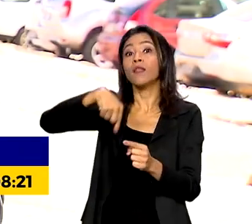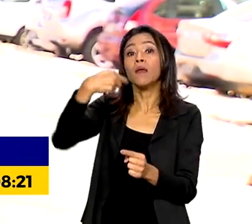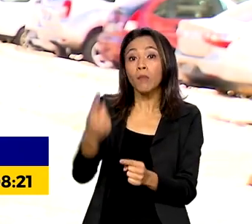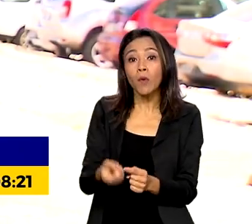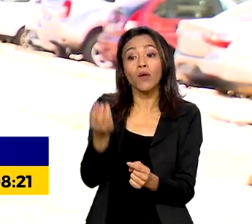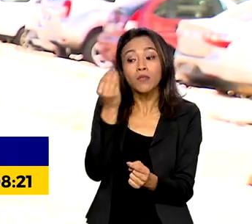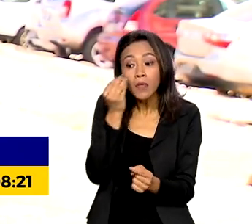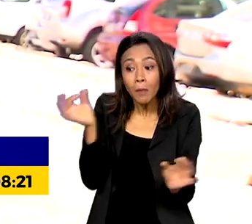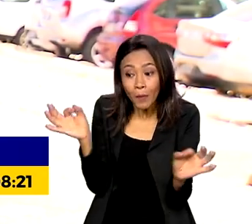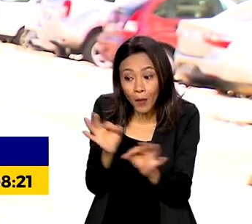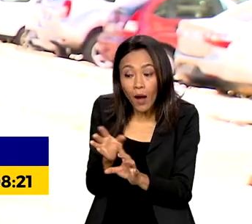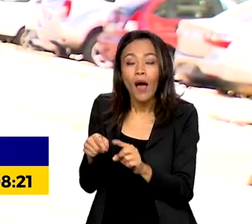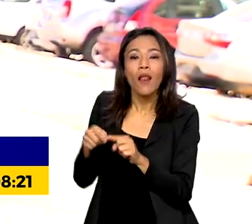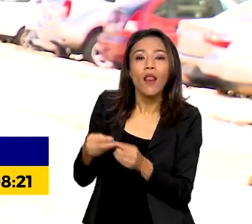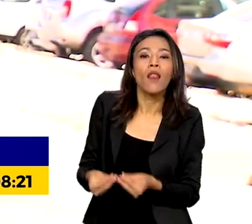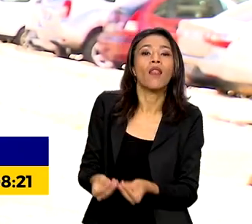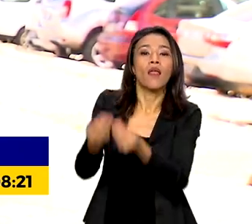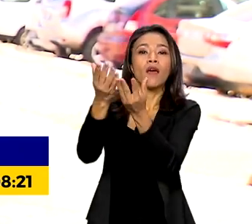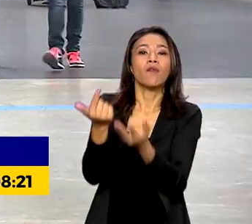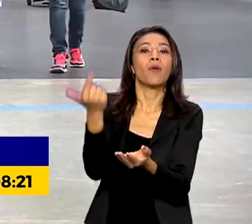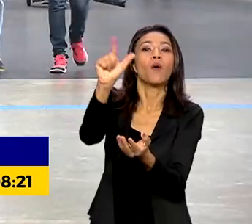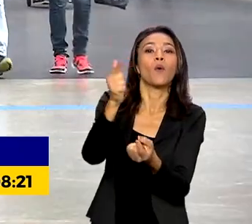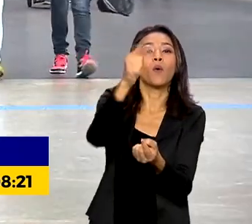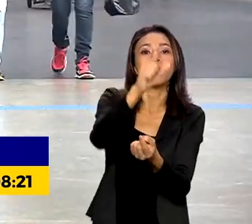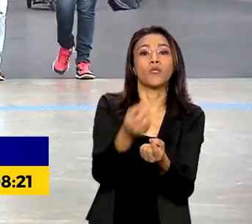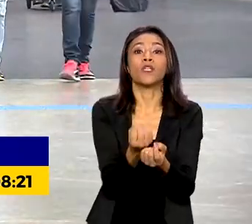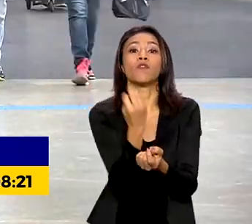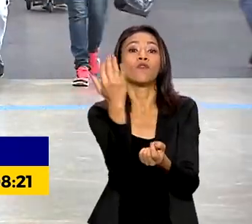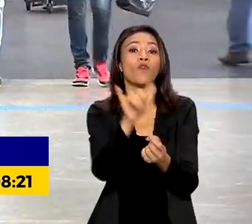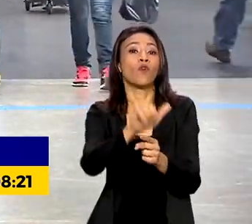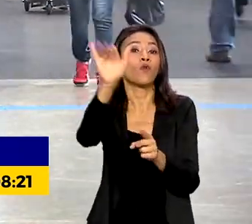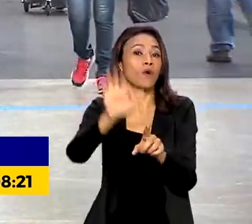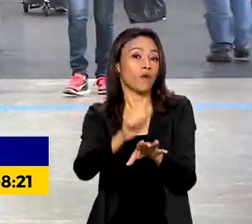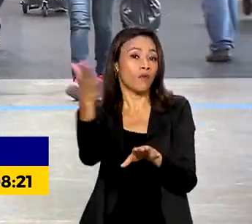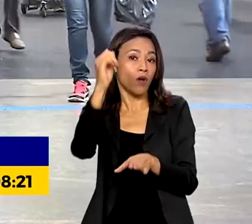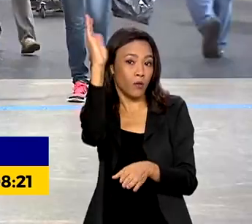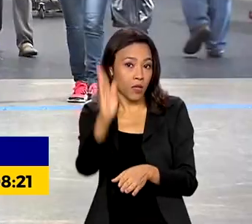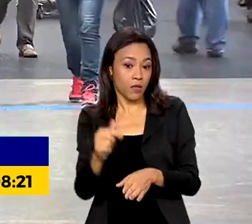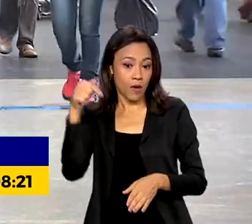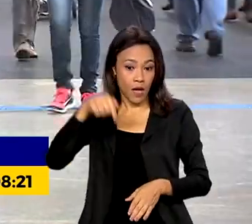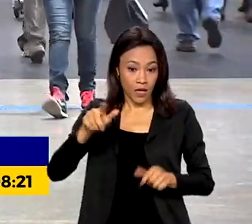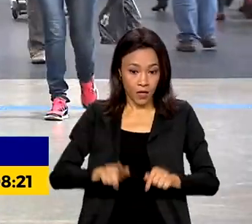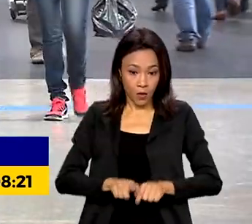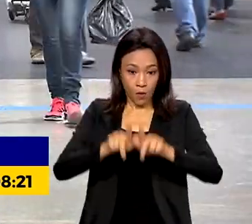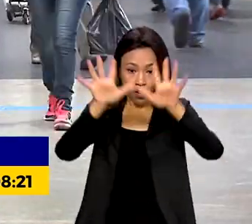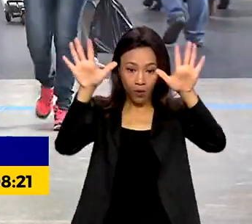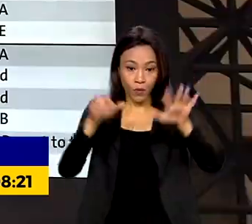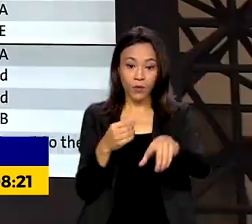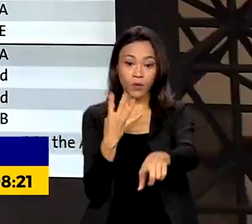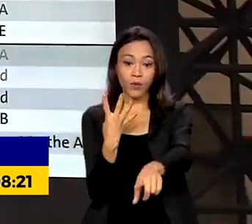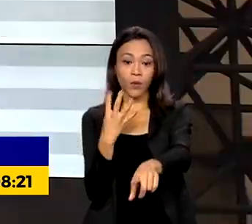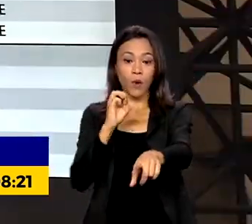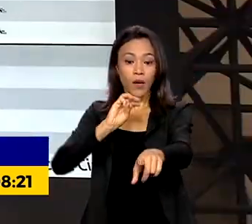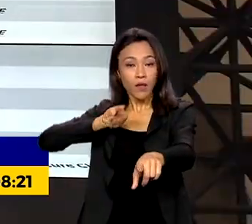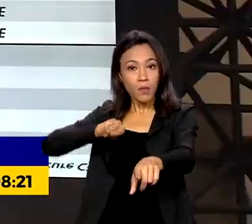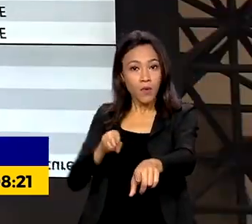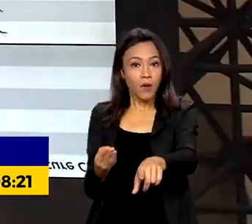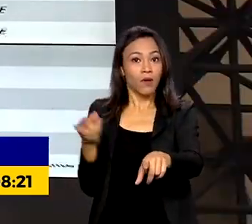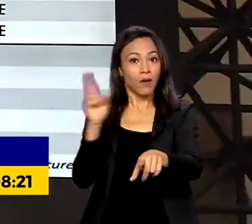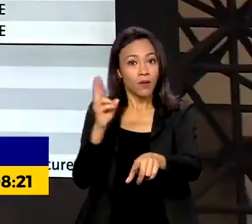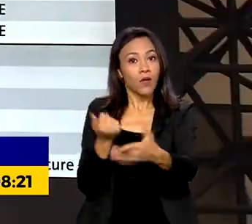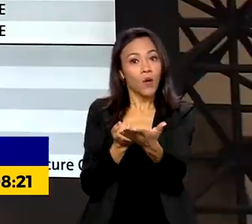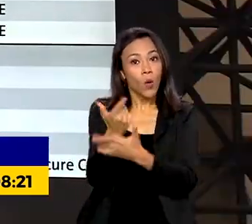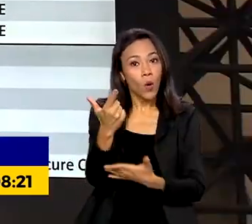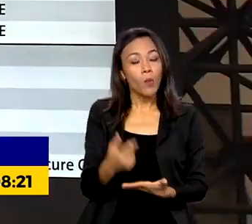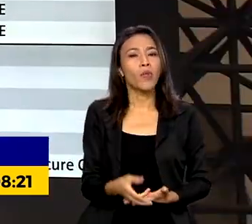aeroportos que têm voos para o exterior. Em Guarulhos, serão investidos 40 milhões de reais na compra de seis novos